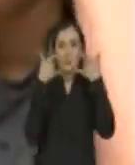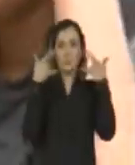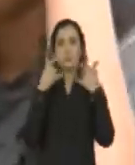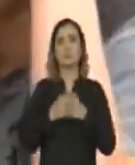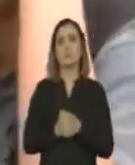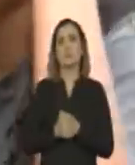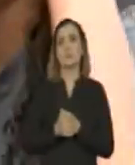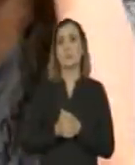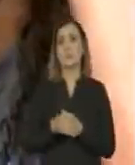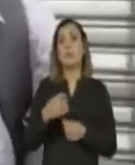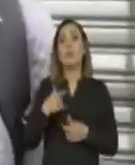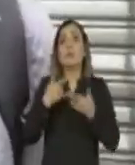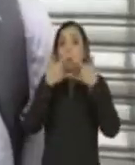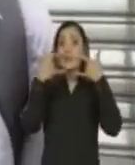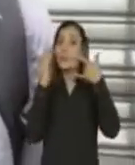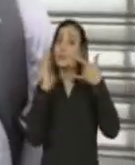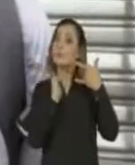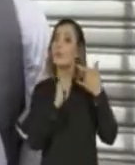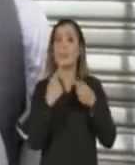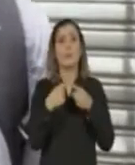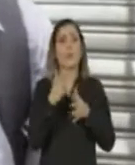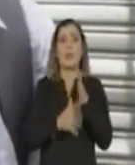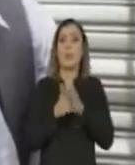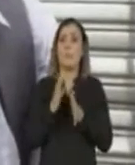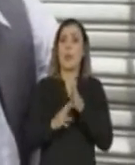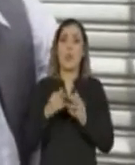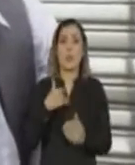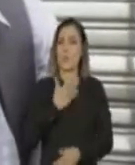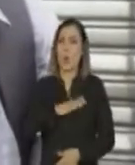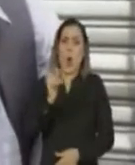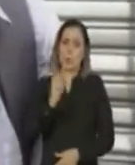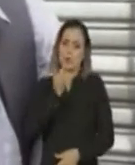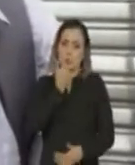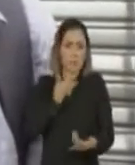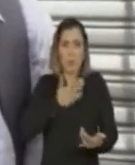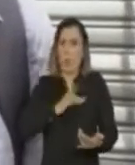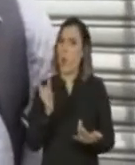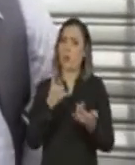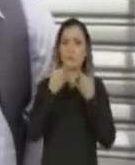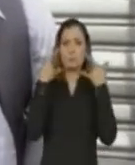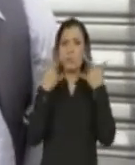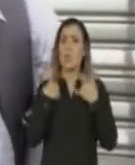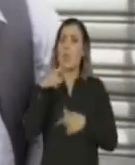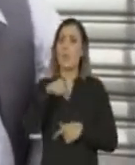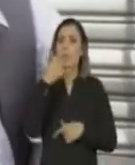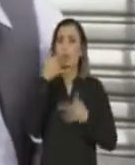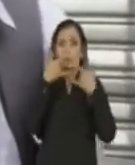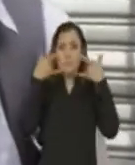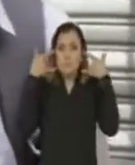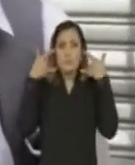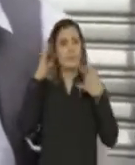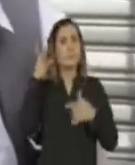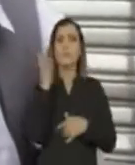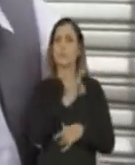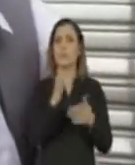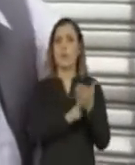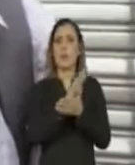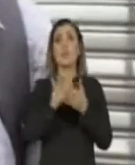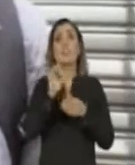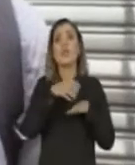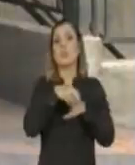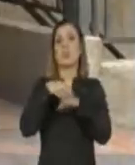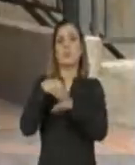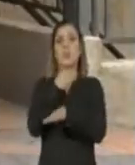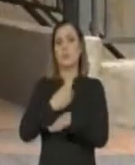Eu que tirei, porque me sofoca. Eu não gosto também da máscara também. Aí eu prefiro não usar, Talvez eu use só no